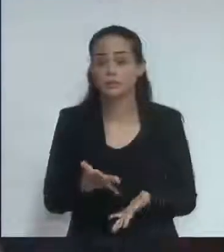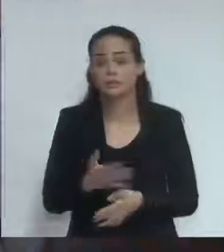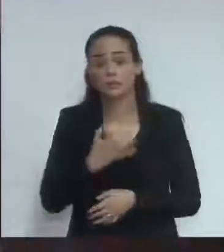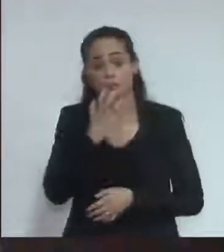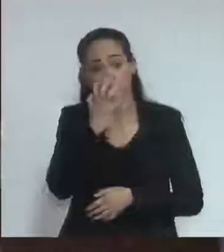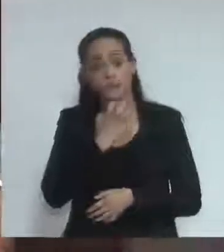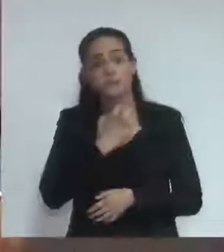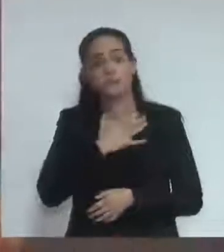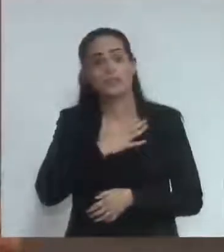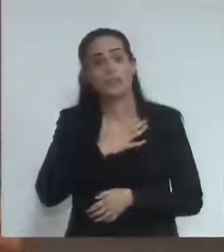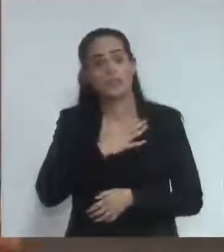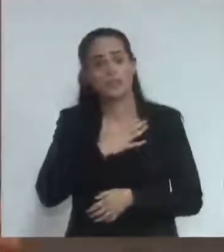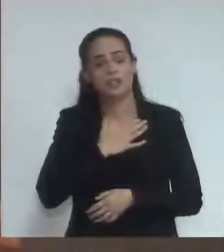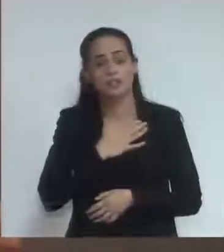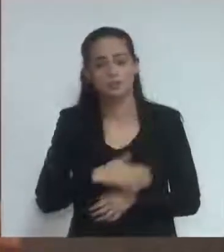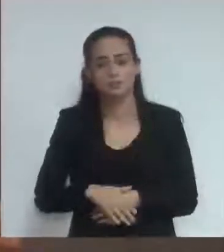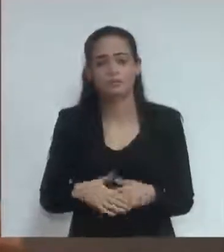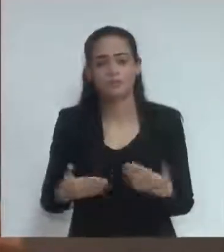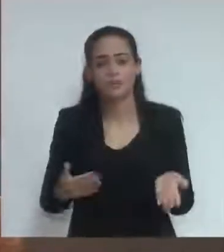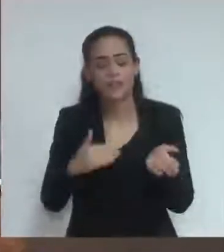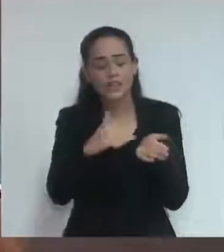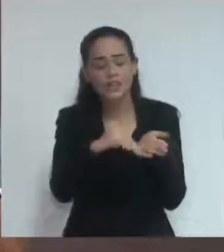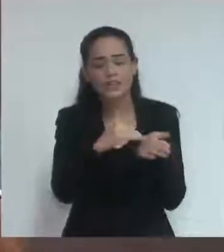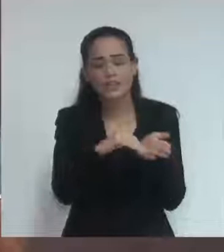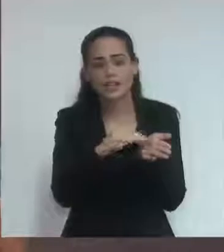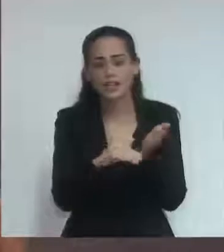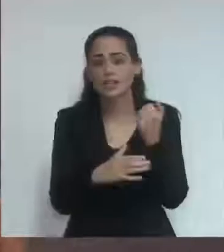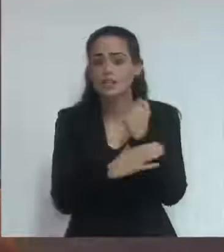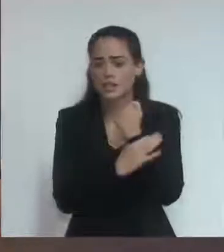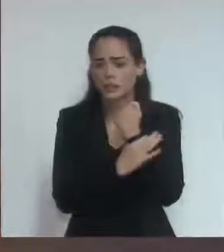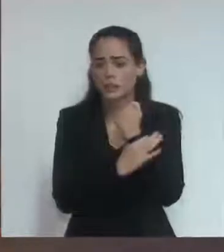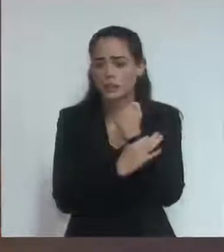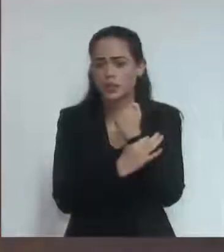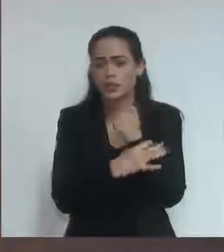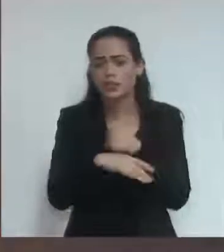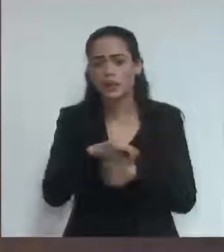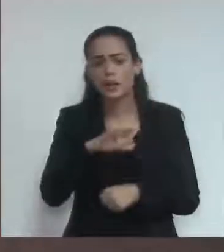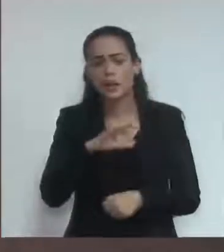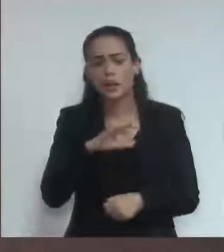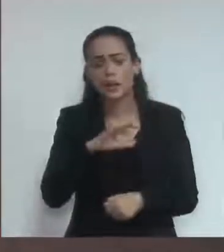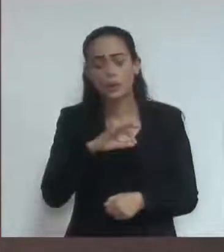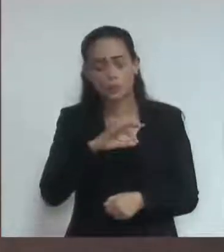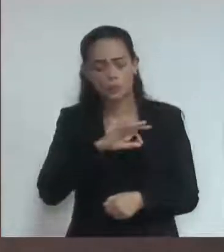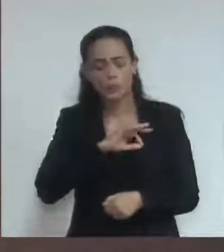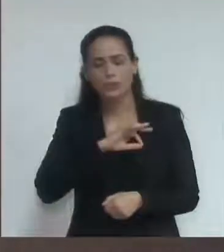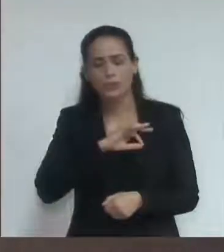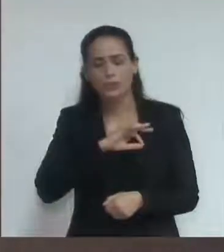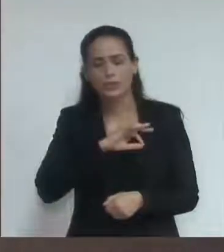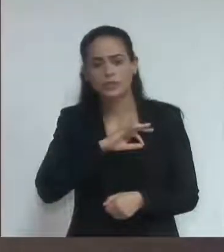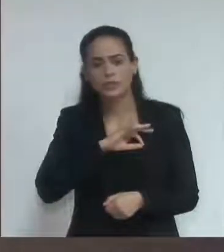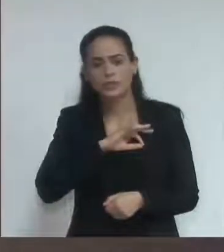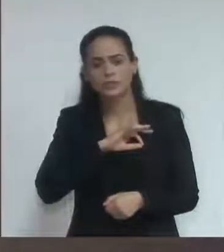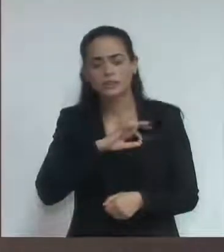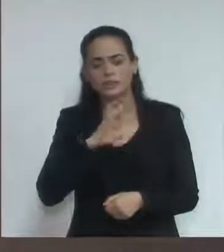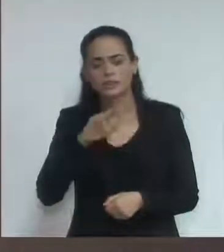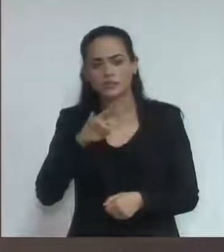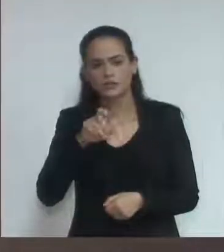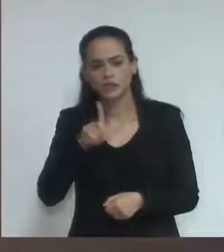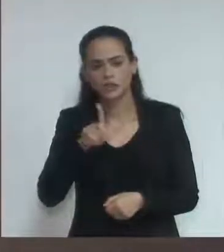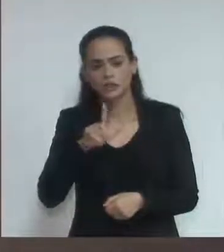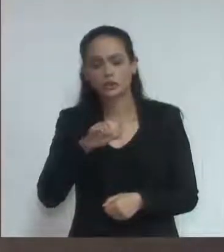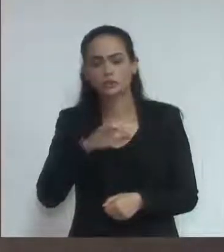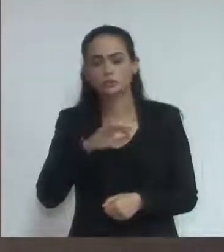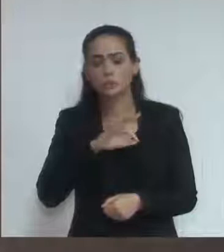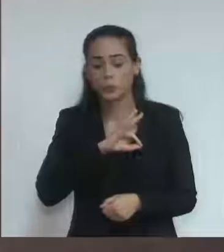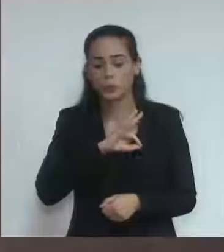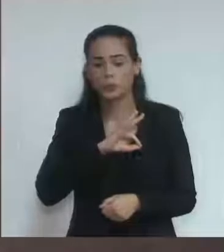Secretaria de Segurança do nosso município a Polícia Civil a Polícia Militar tem que